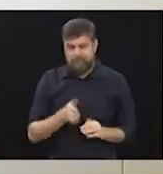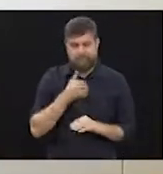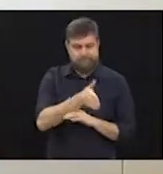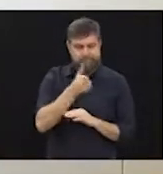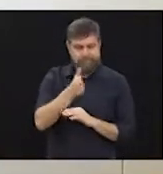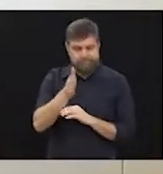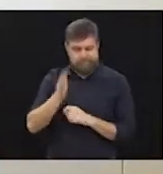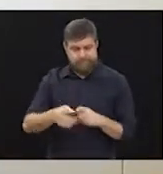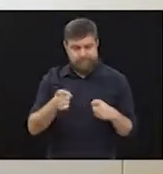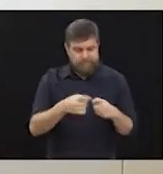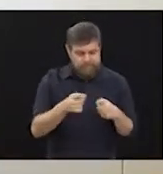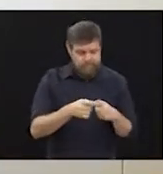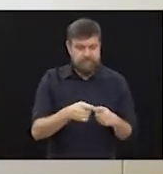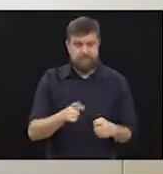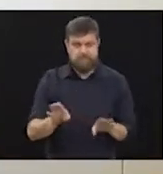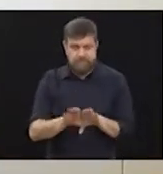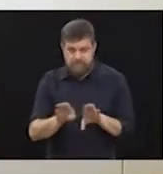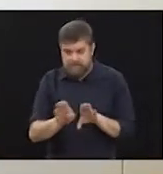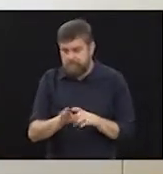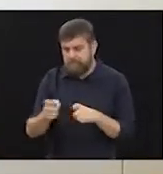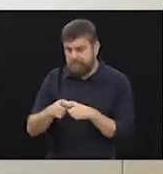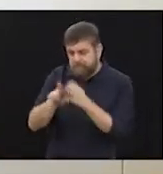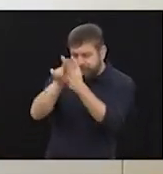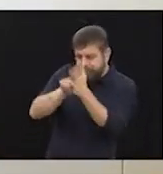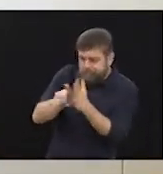clínico geral.